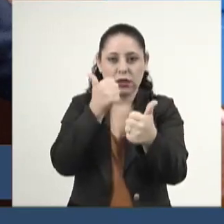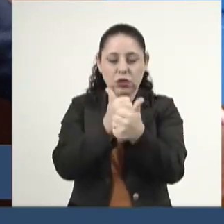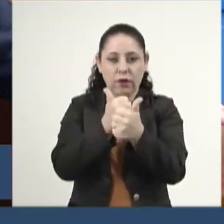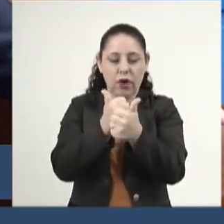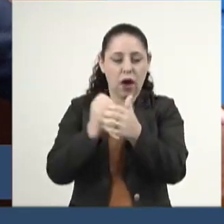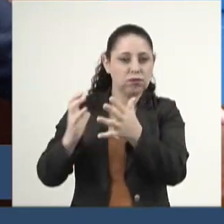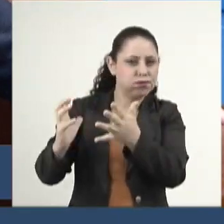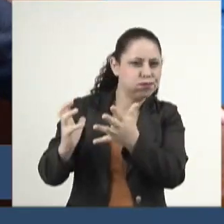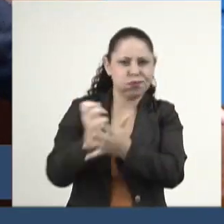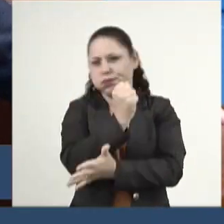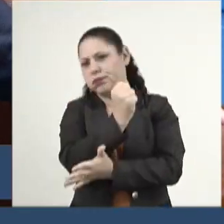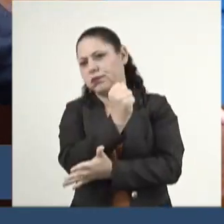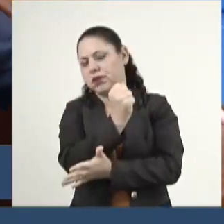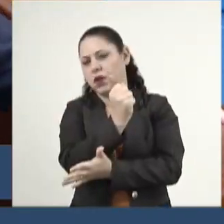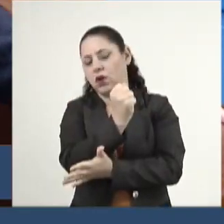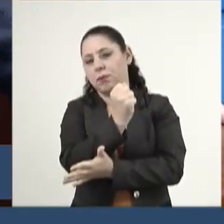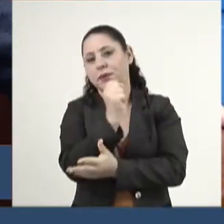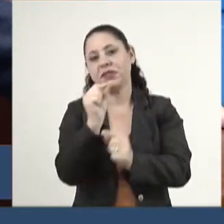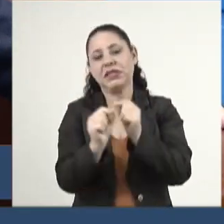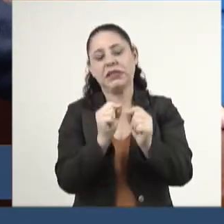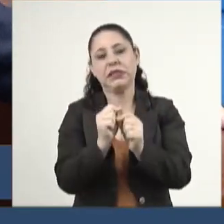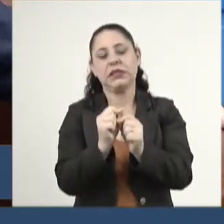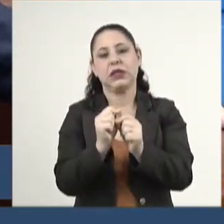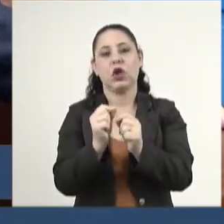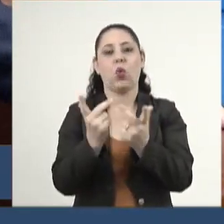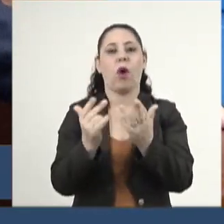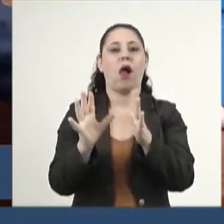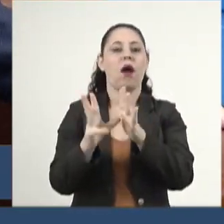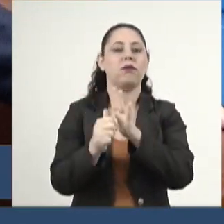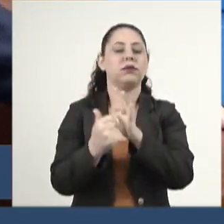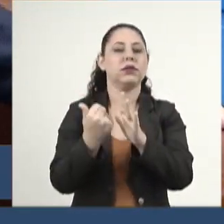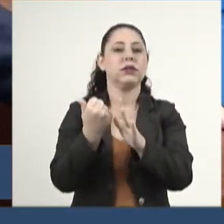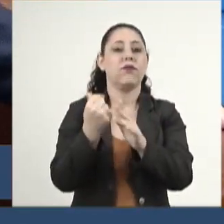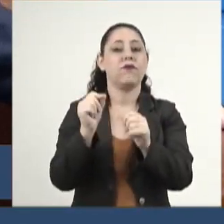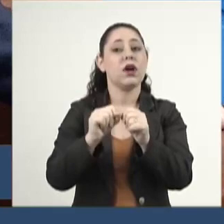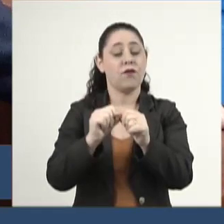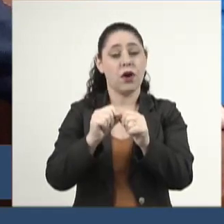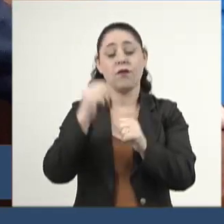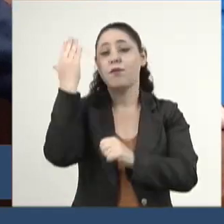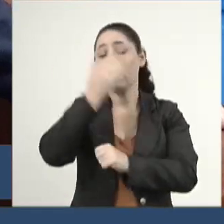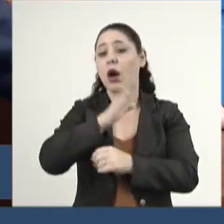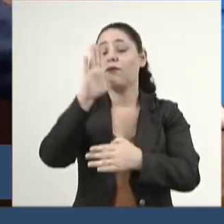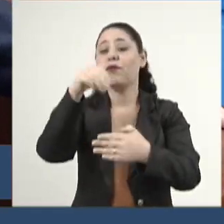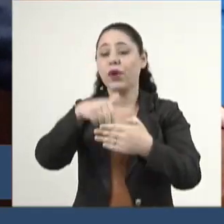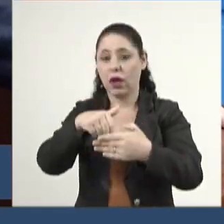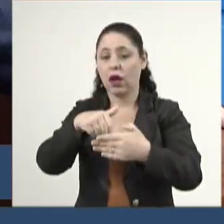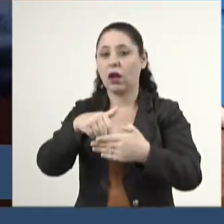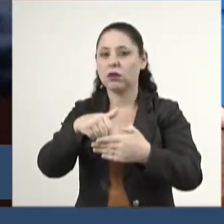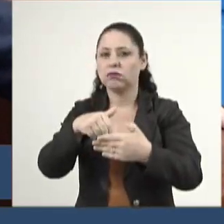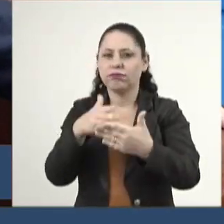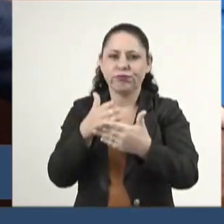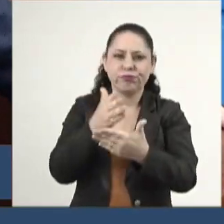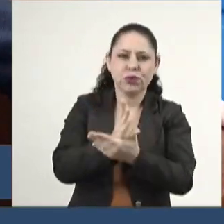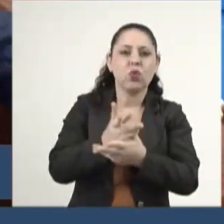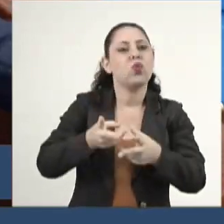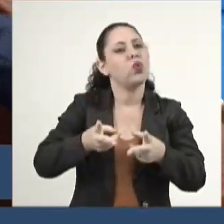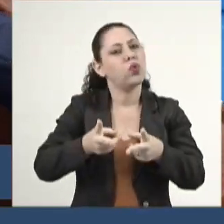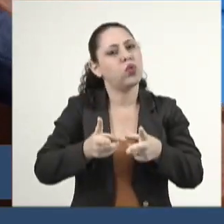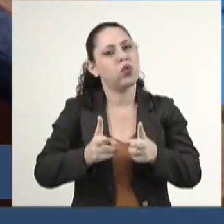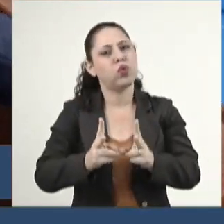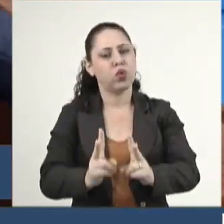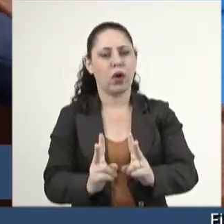fazer valer o resultado das urnas e dar continuidade ao